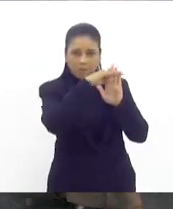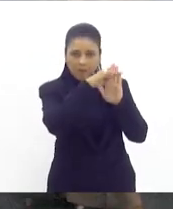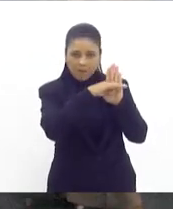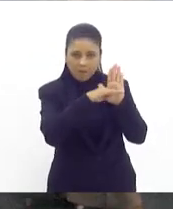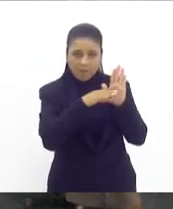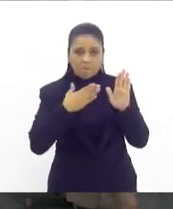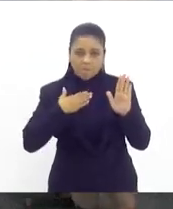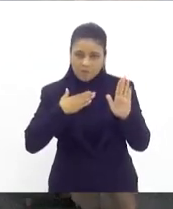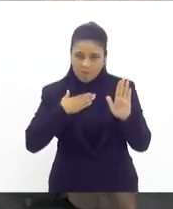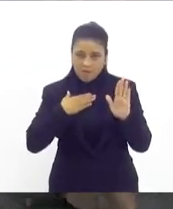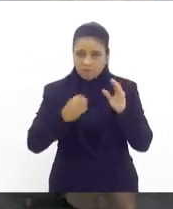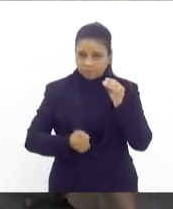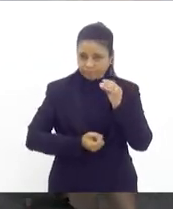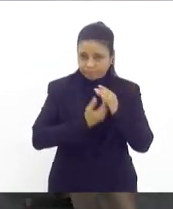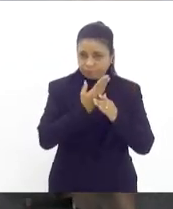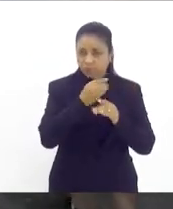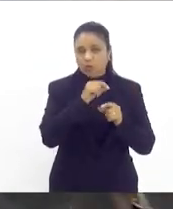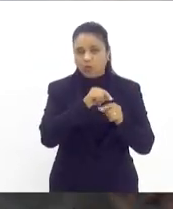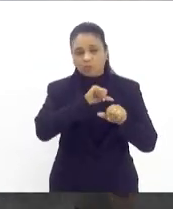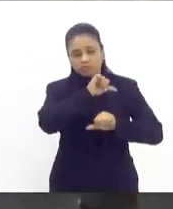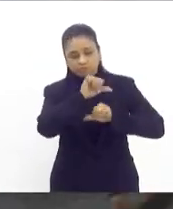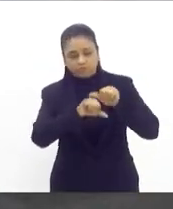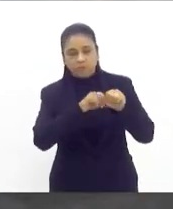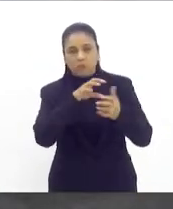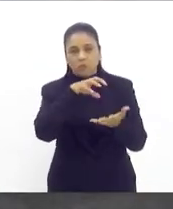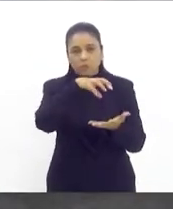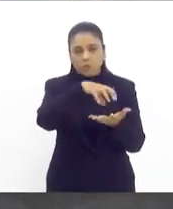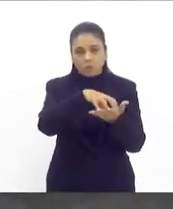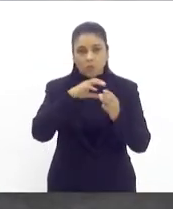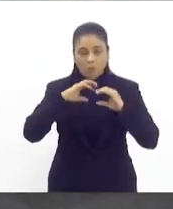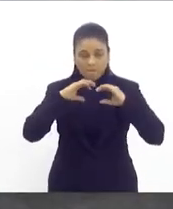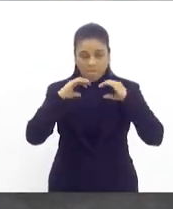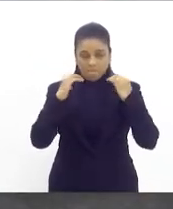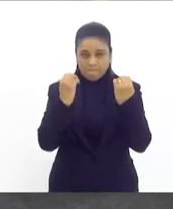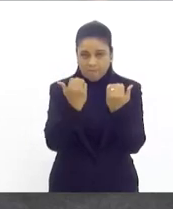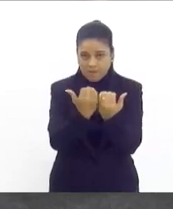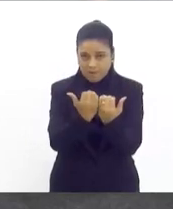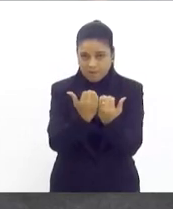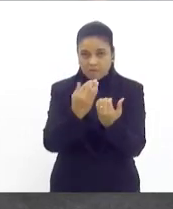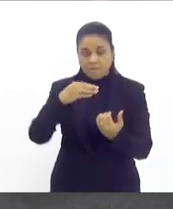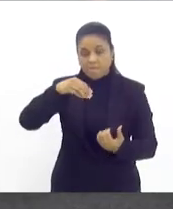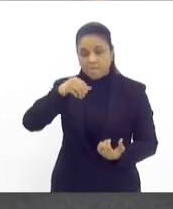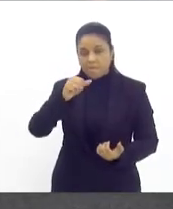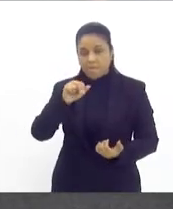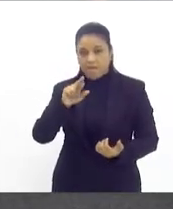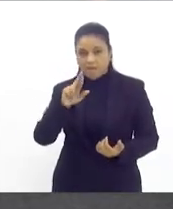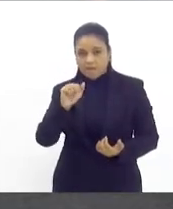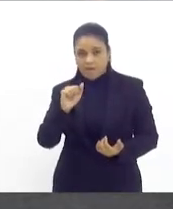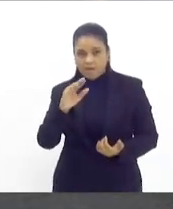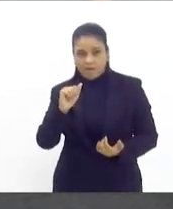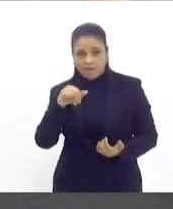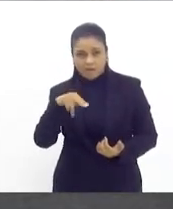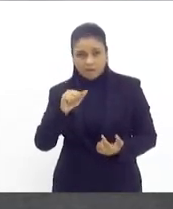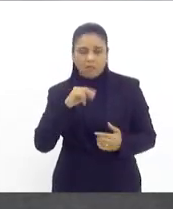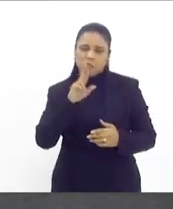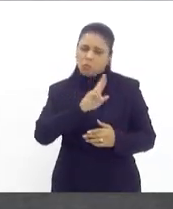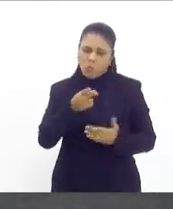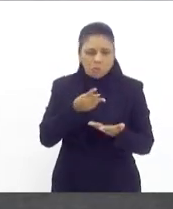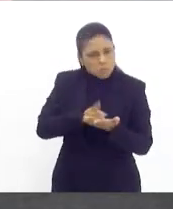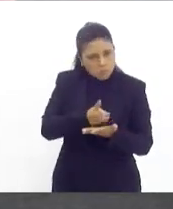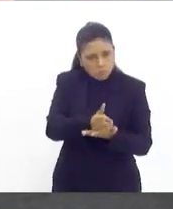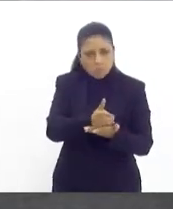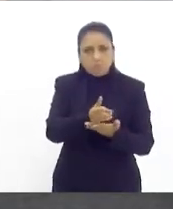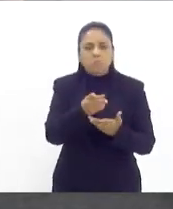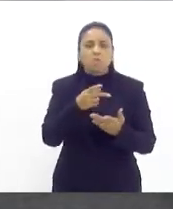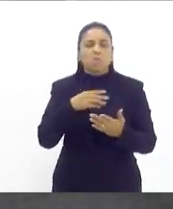que transforma o complexo esportivo do Maracanã, só para esclarecer, o Maracanã continuaria com o seu nome, o Maracanãzinho com